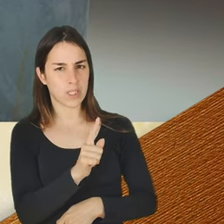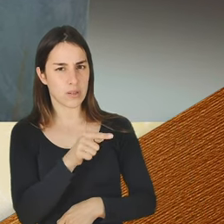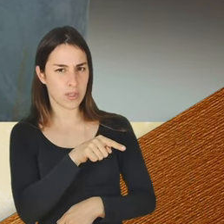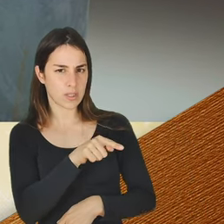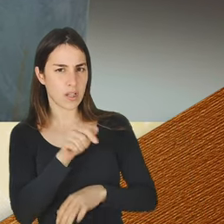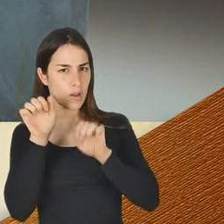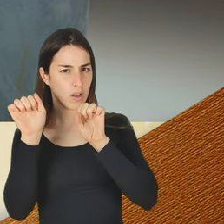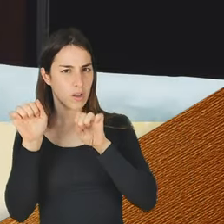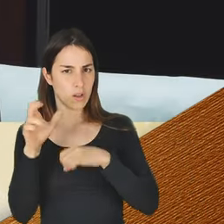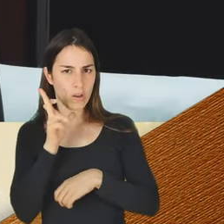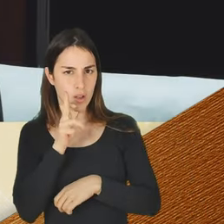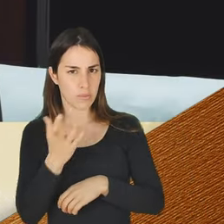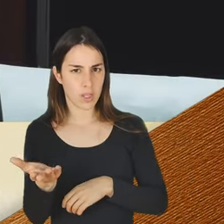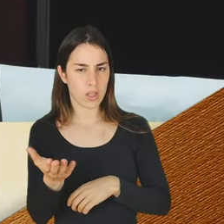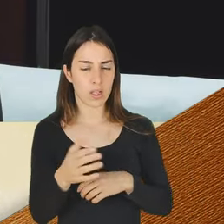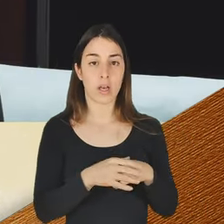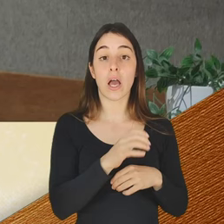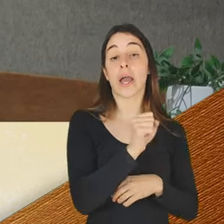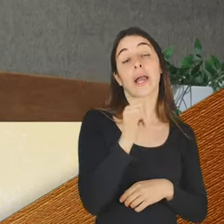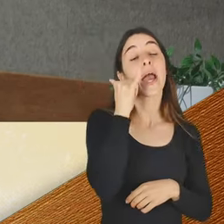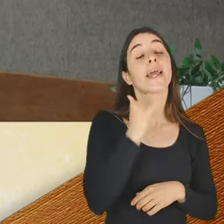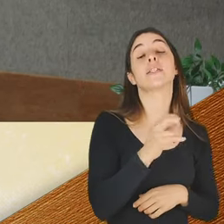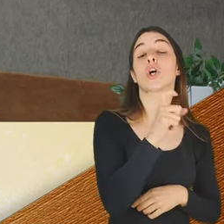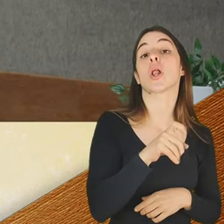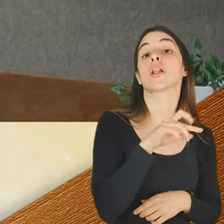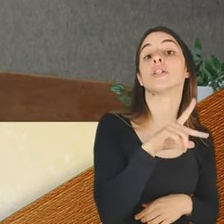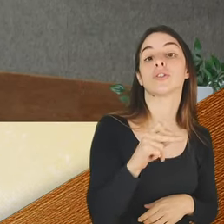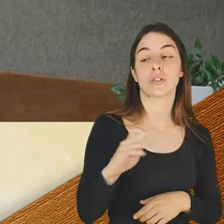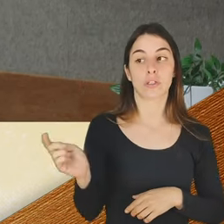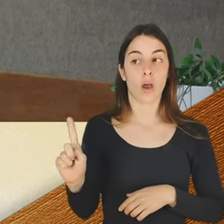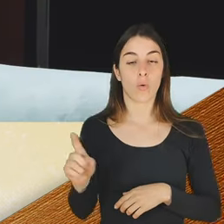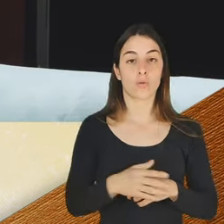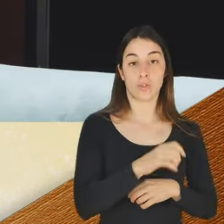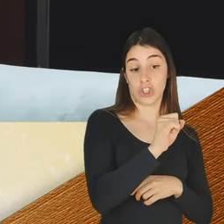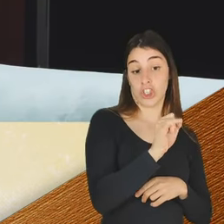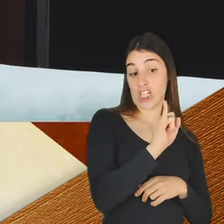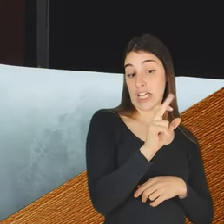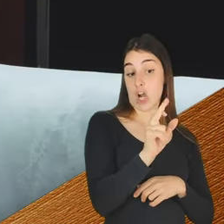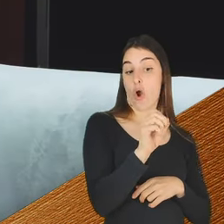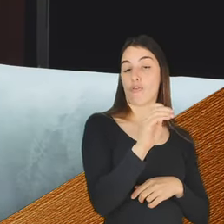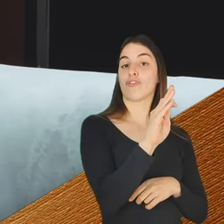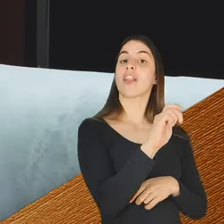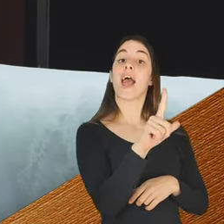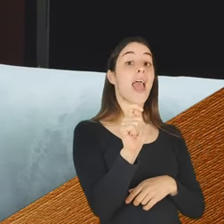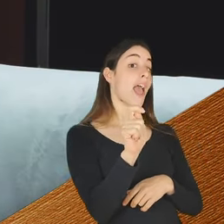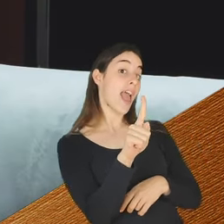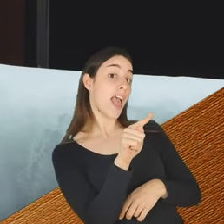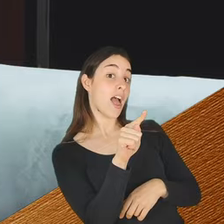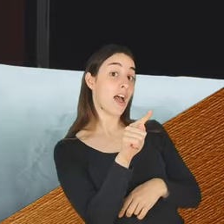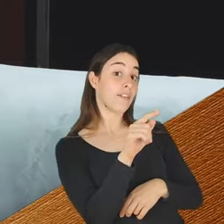Gaisolas? Não. Giroflé? Não. Giroflá?